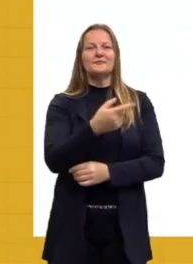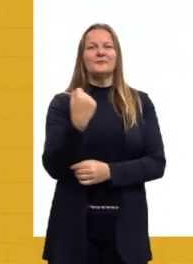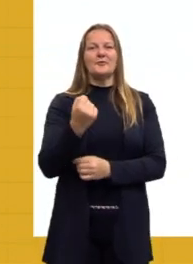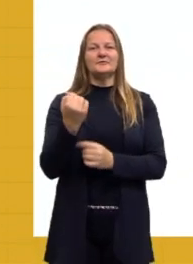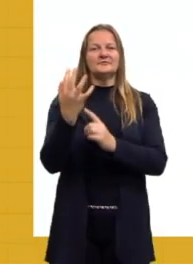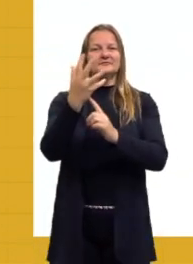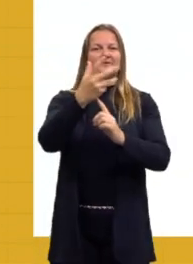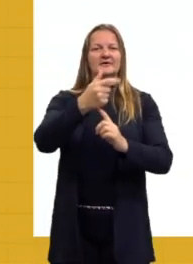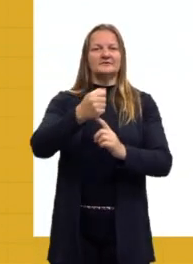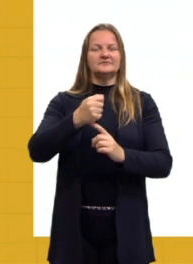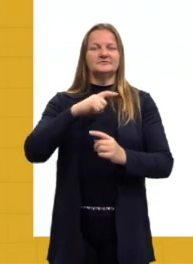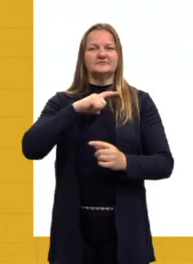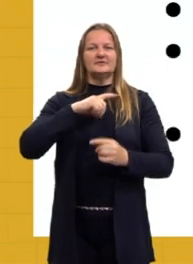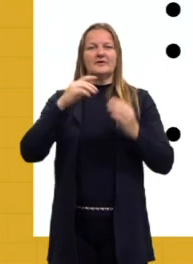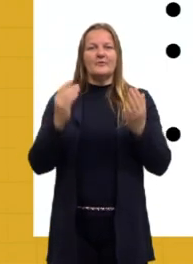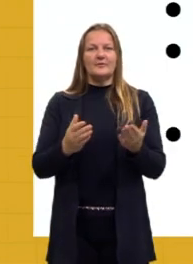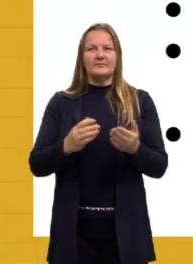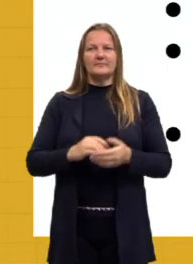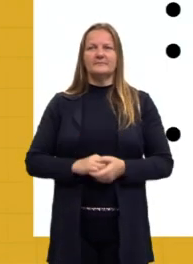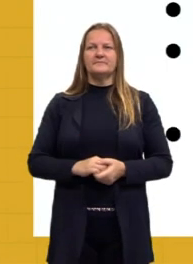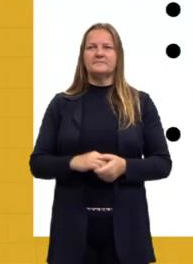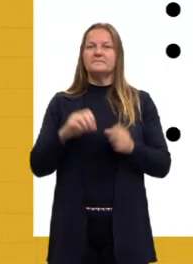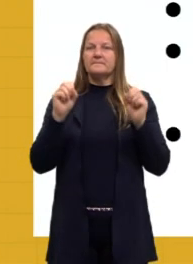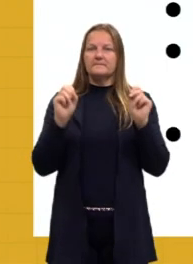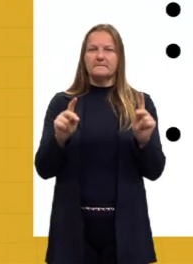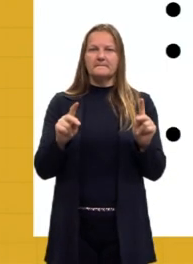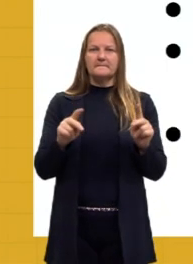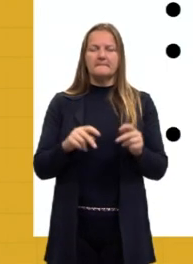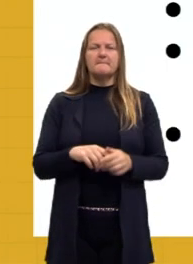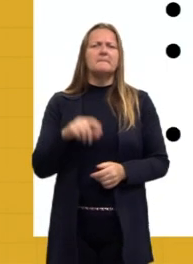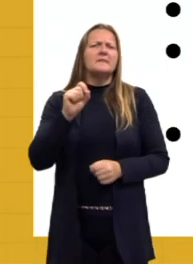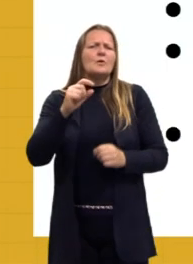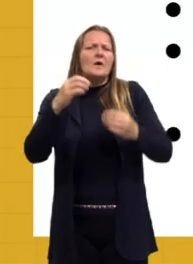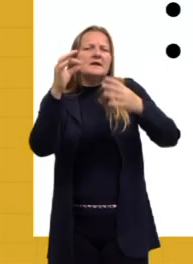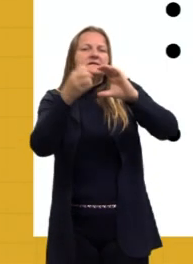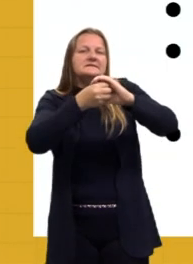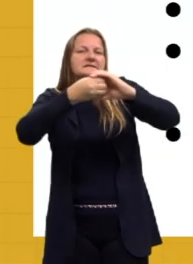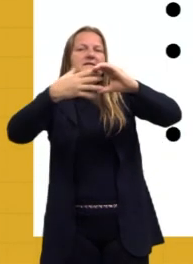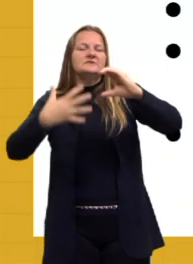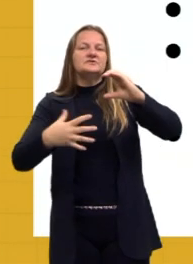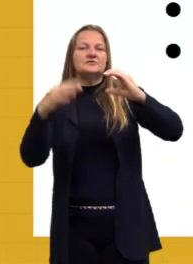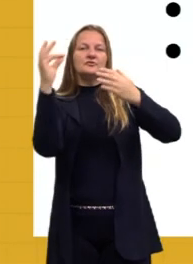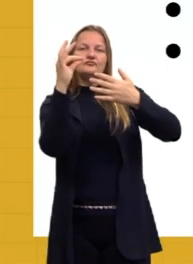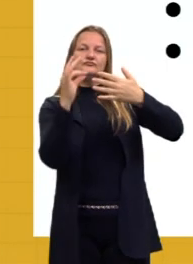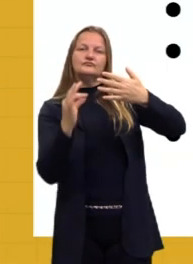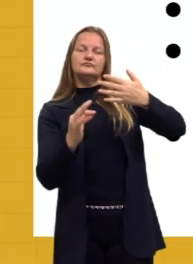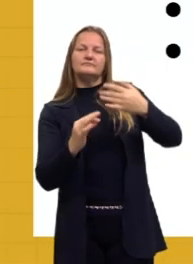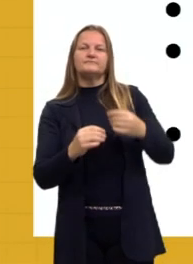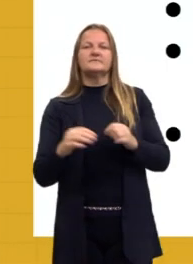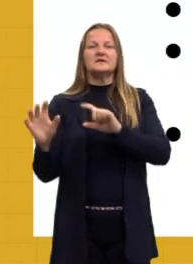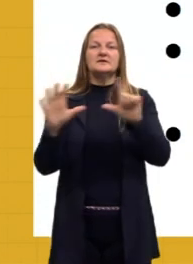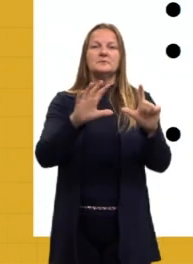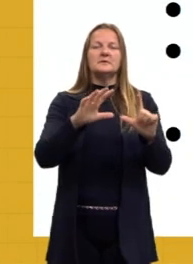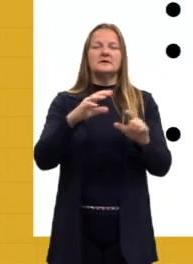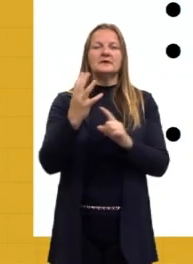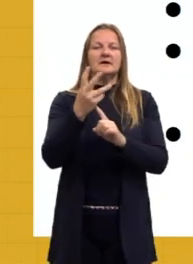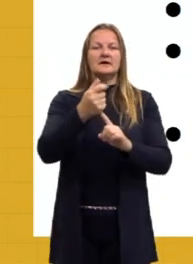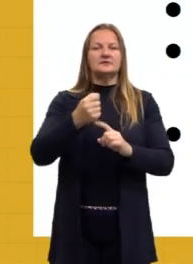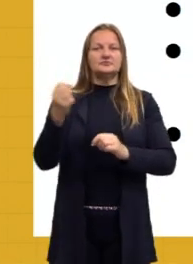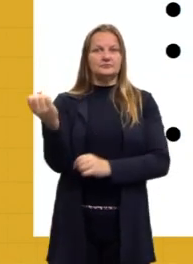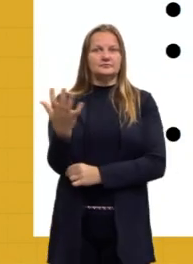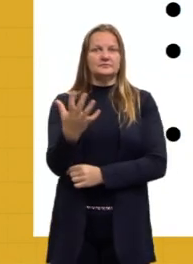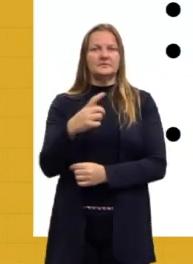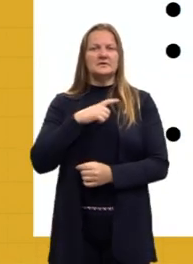Tudo o que a gente tem de arte agora, certo? Então, quais são as características dessa Semana de Arte Moderna? Nós vamos ter o quê?